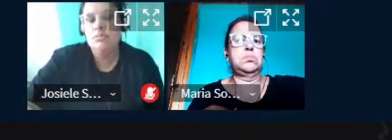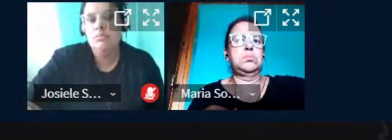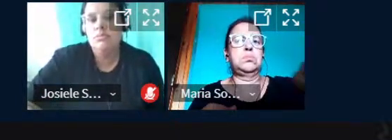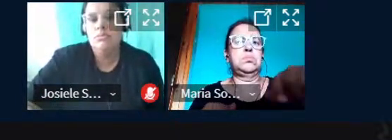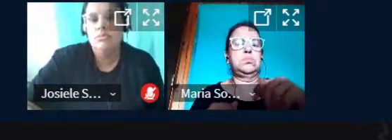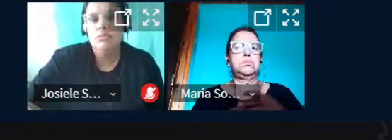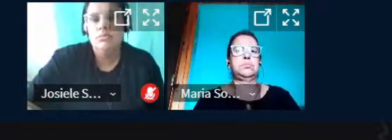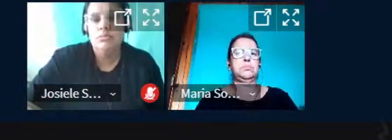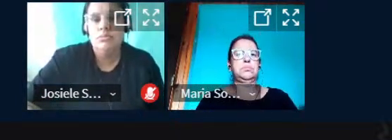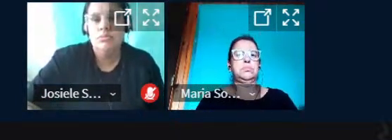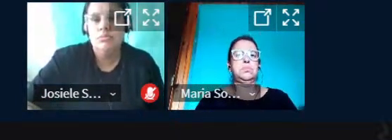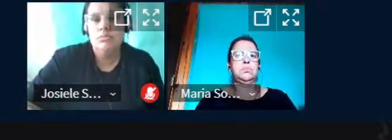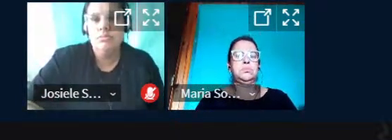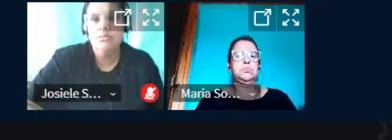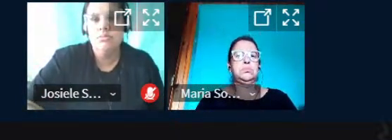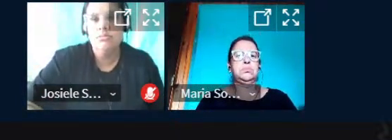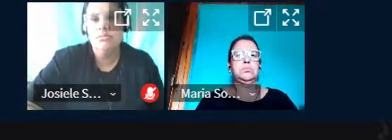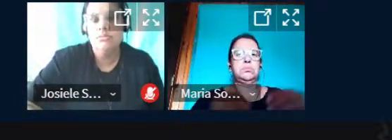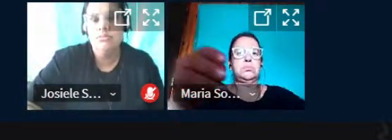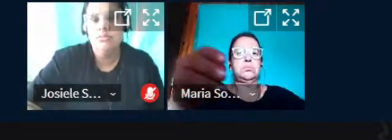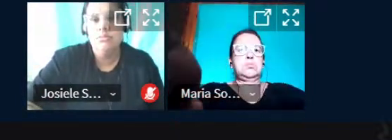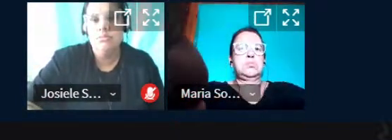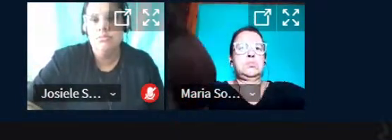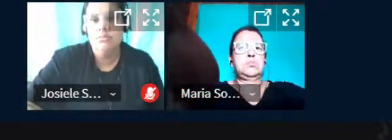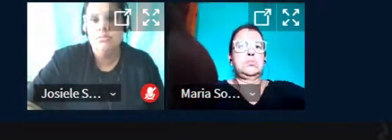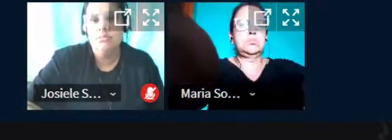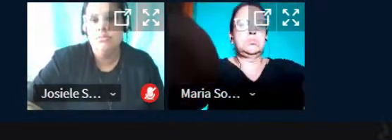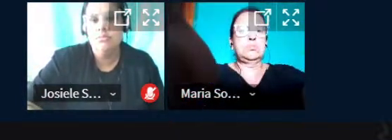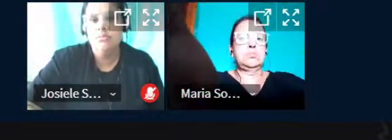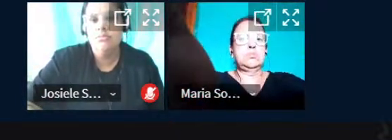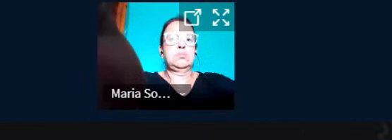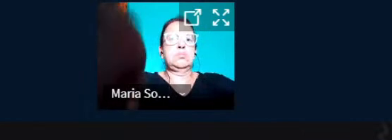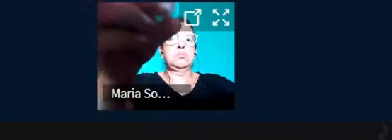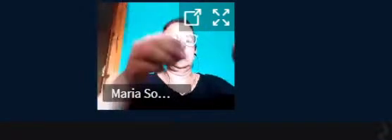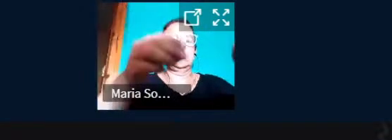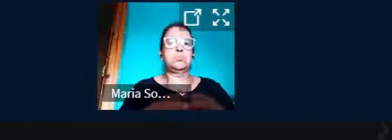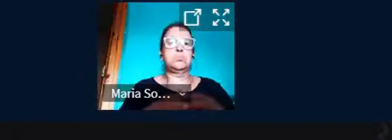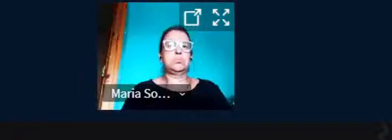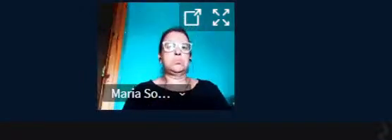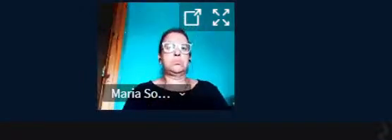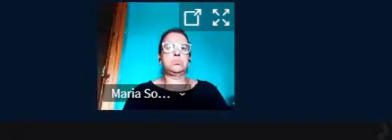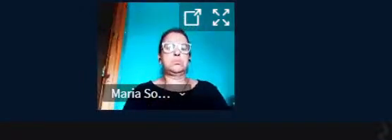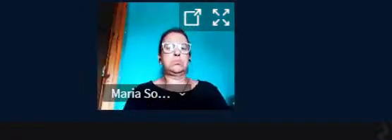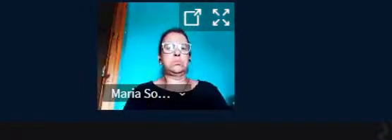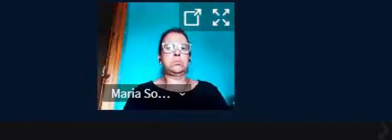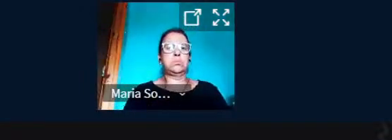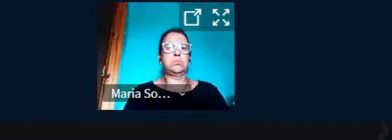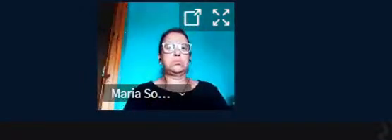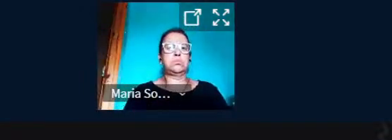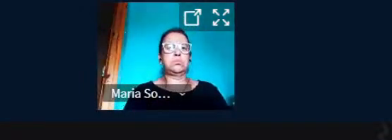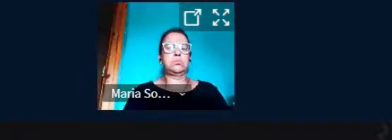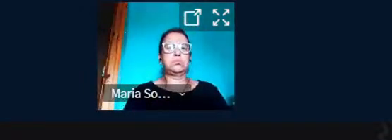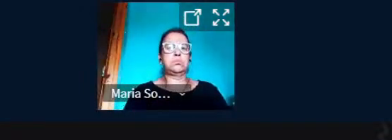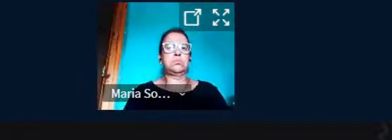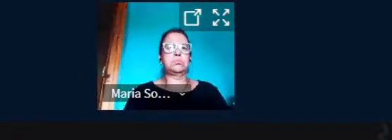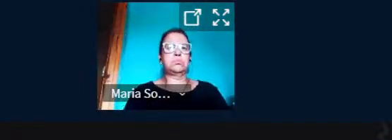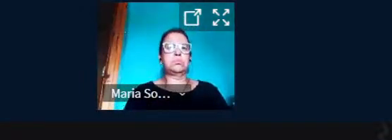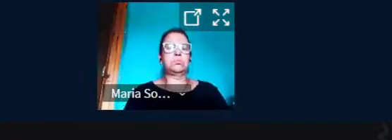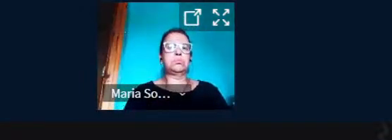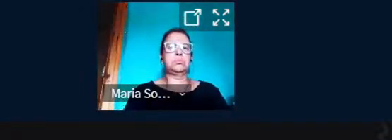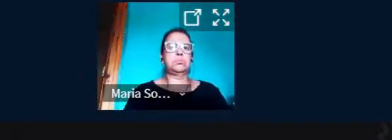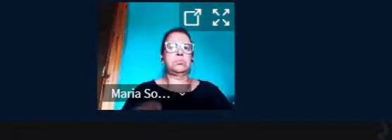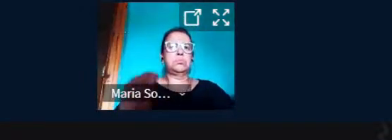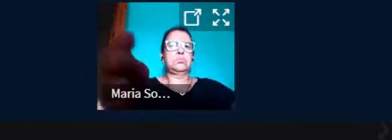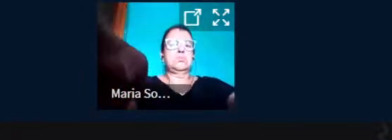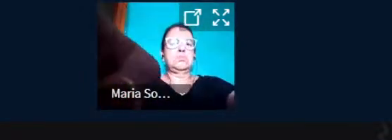Bom, muito obrigado pela atenção. Esse foi um pouquinho do projeto que nós vimos realizando já ao longo da pandemia. Eu gostaria de agradecer